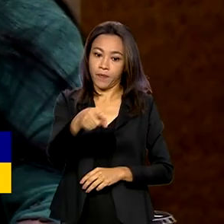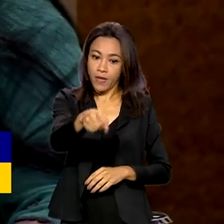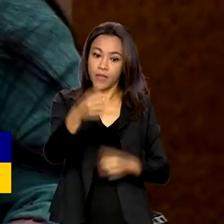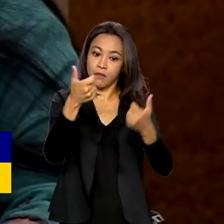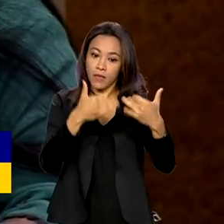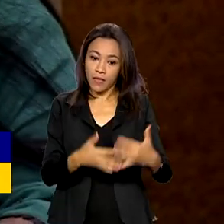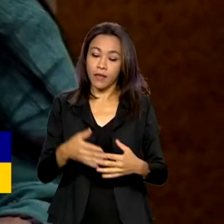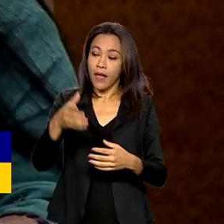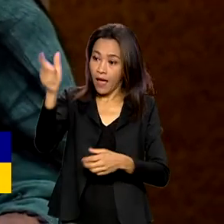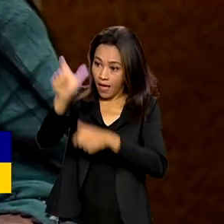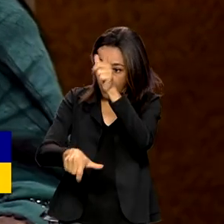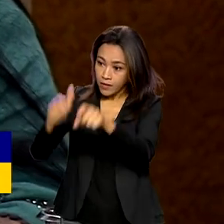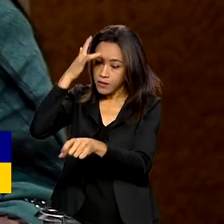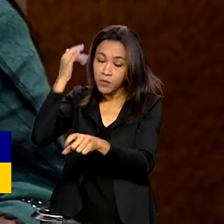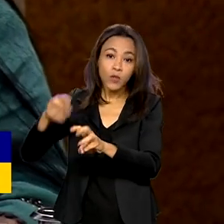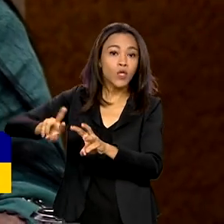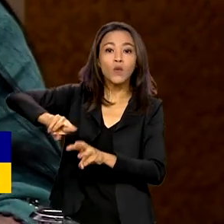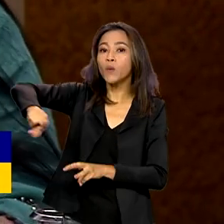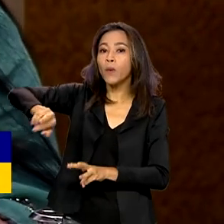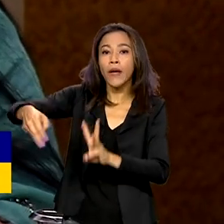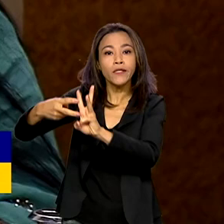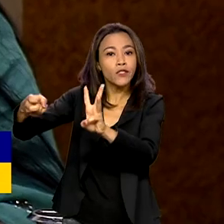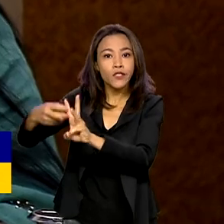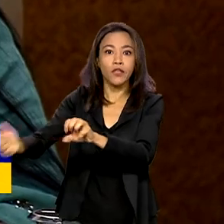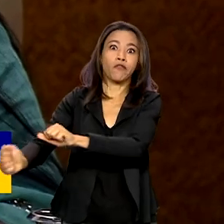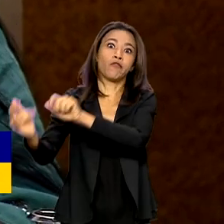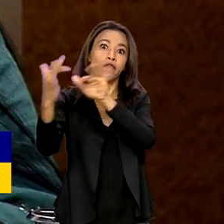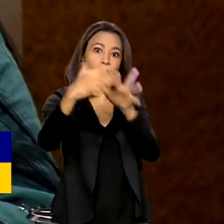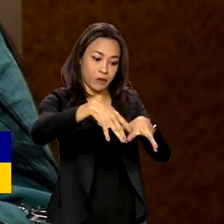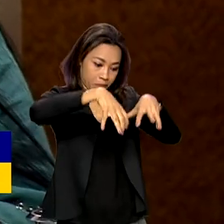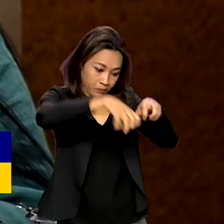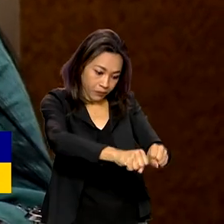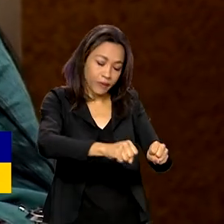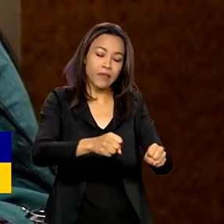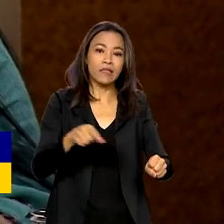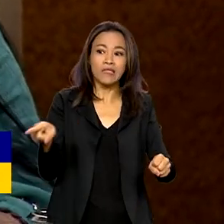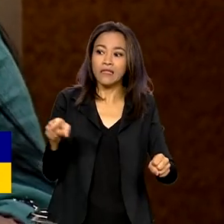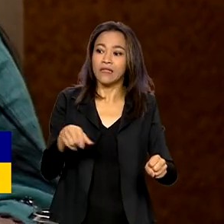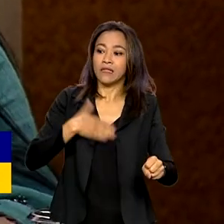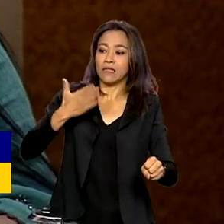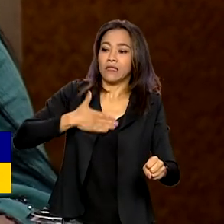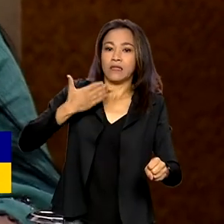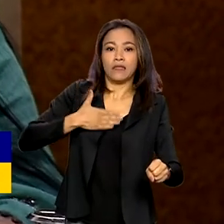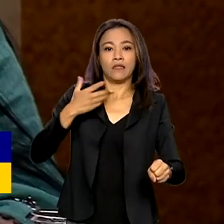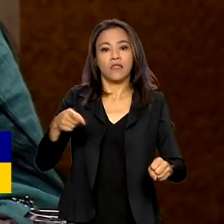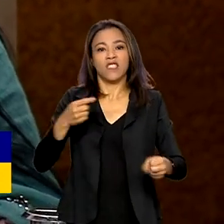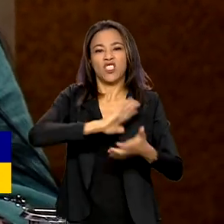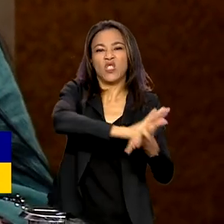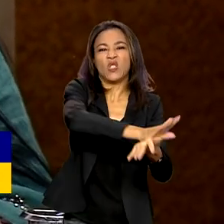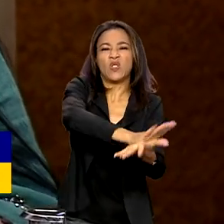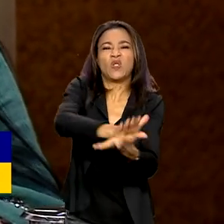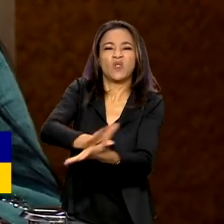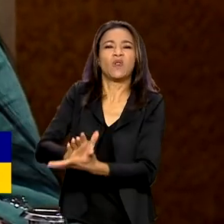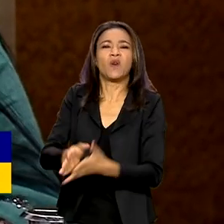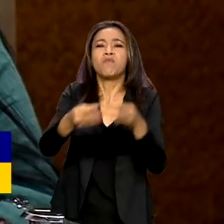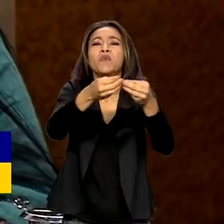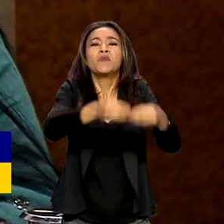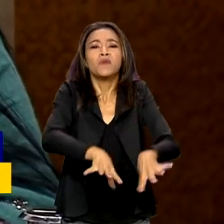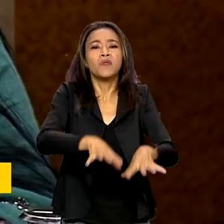além de trazer insegurança para os indígenas, ainda agride, destrói o meio ambiente